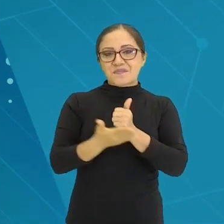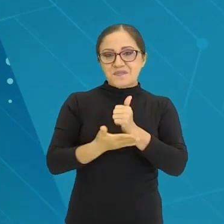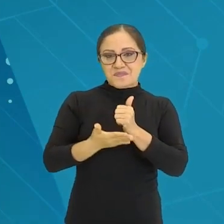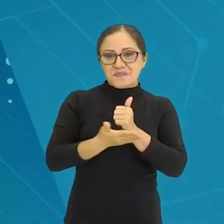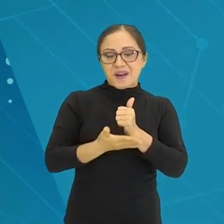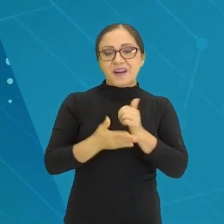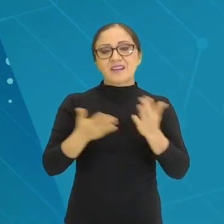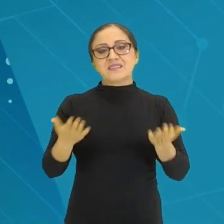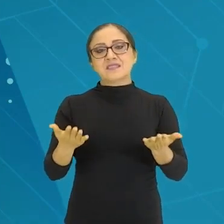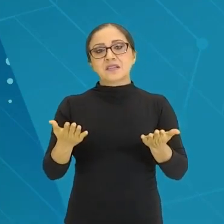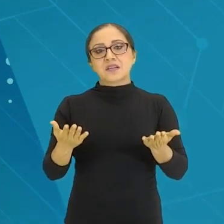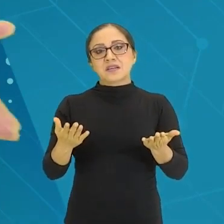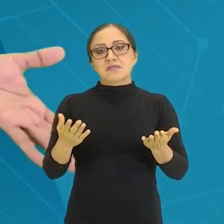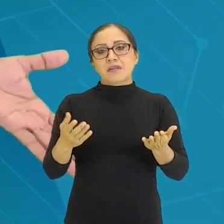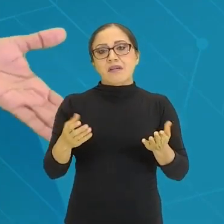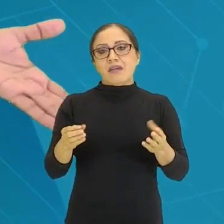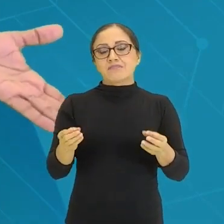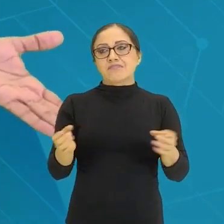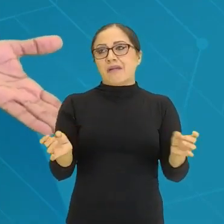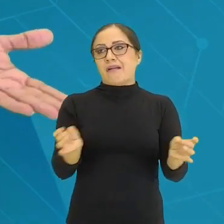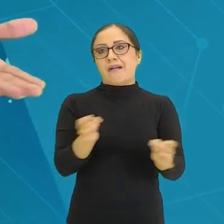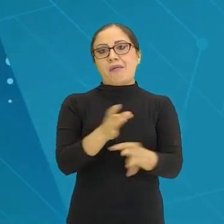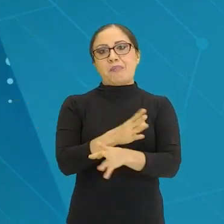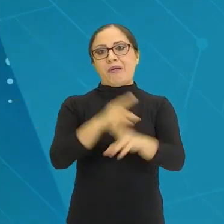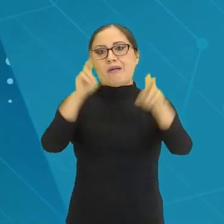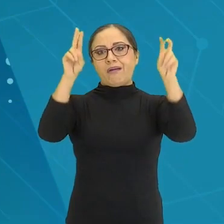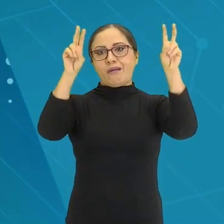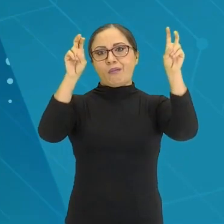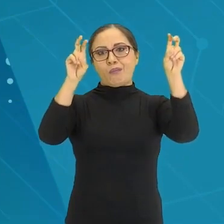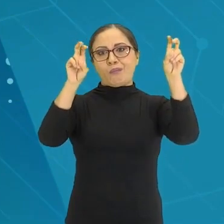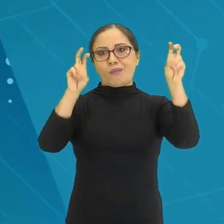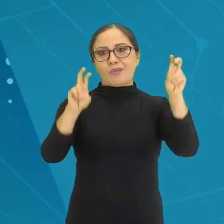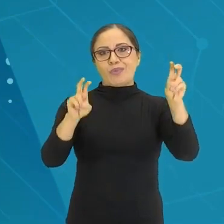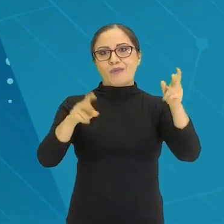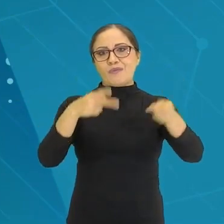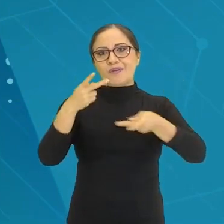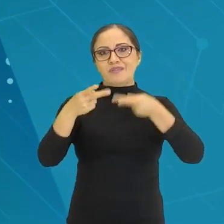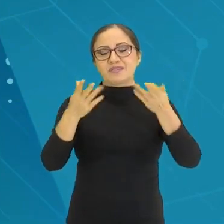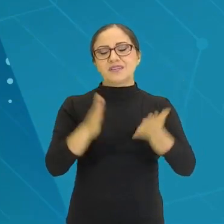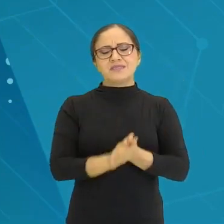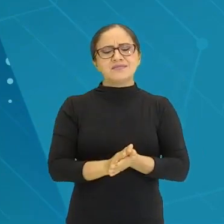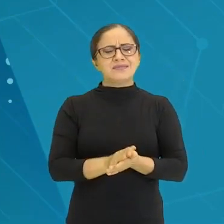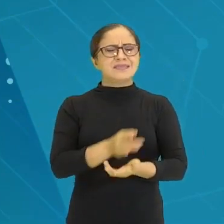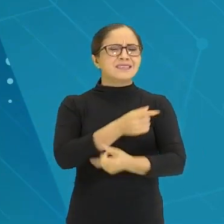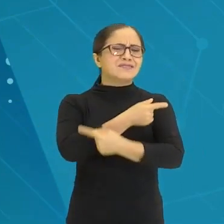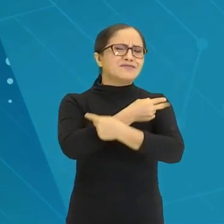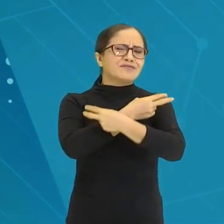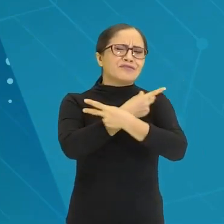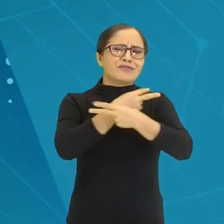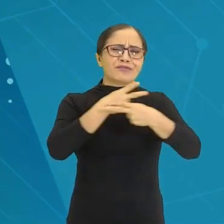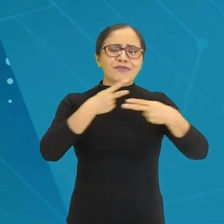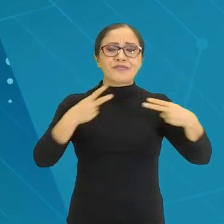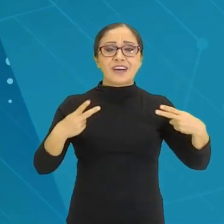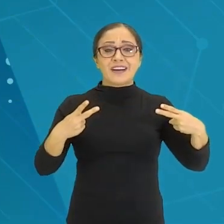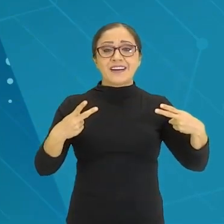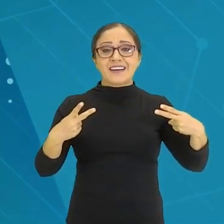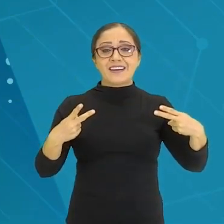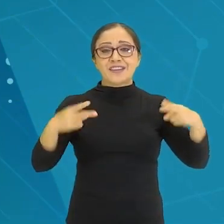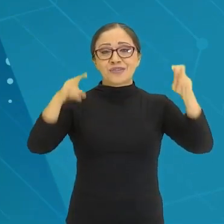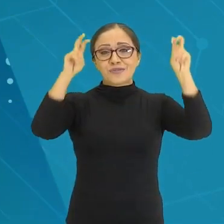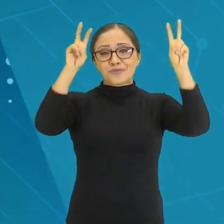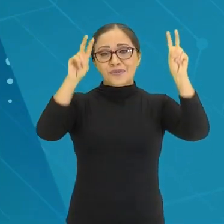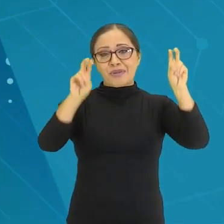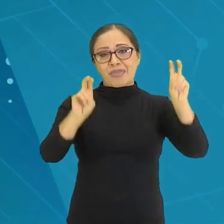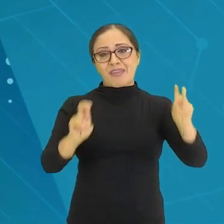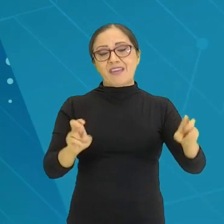assunto aqui em uma hora, existe muita coisa para ser discutida, mas isso a gente vai ficar para uma